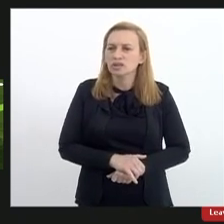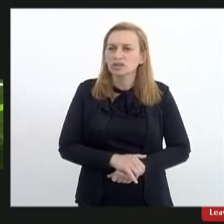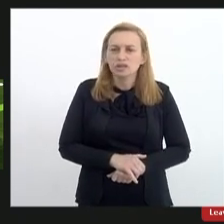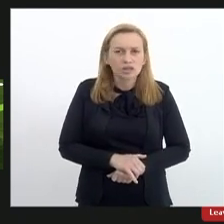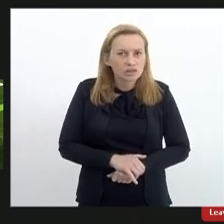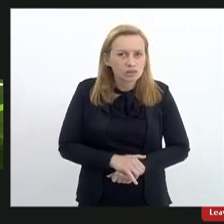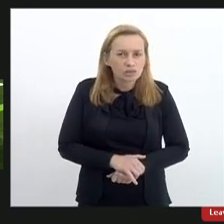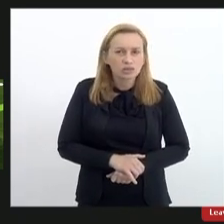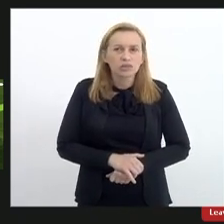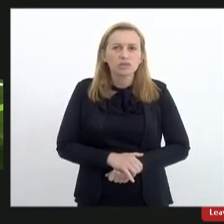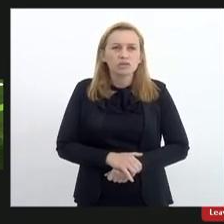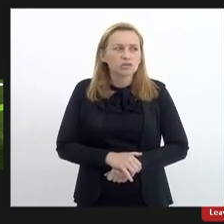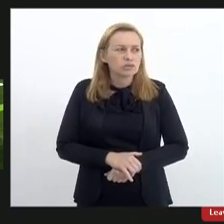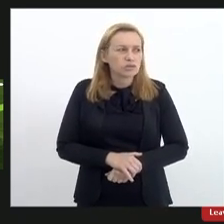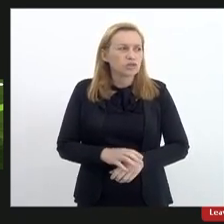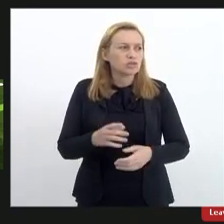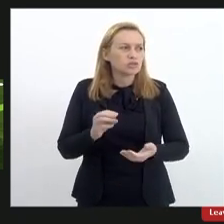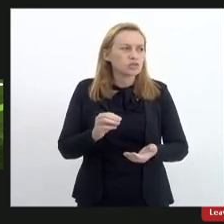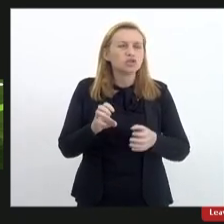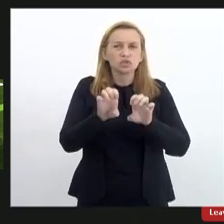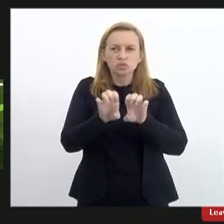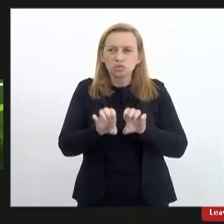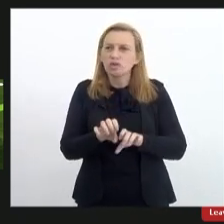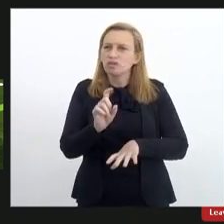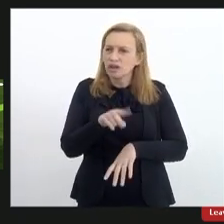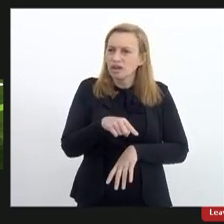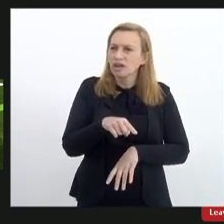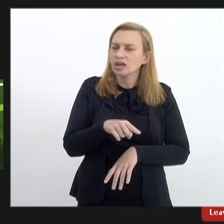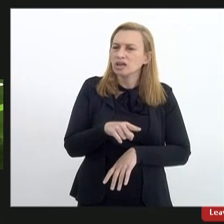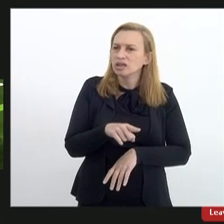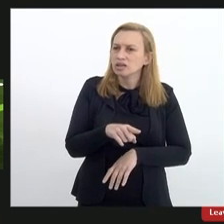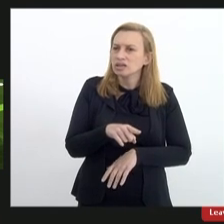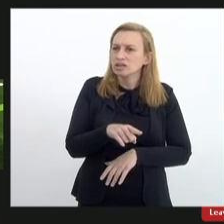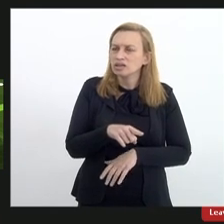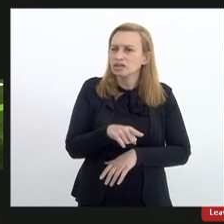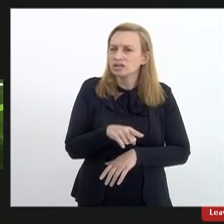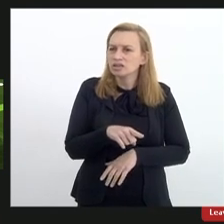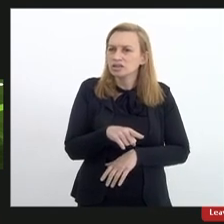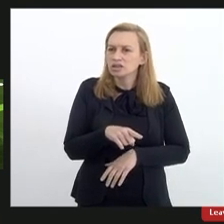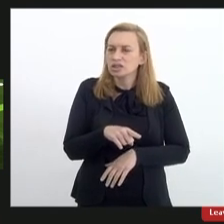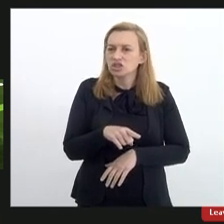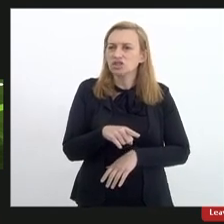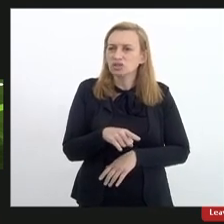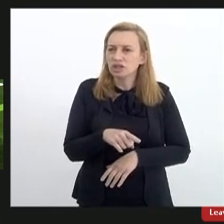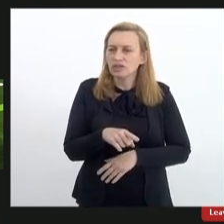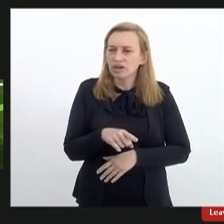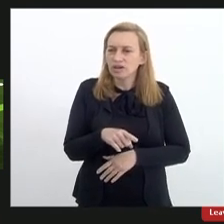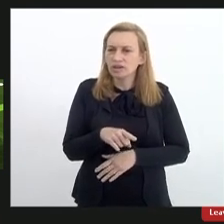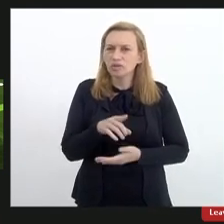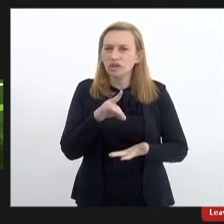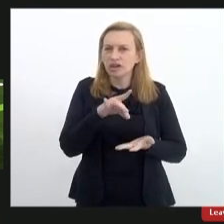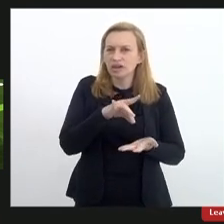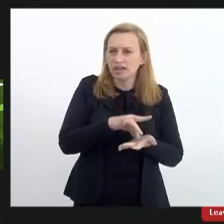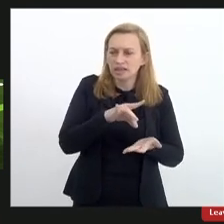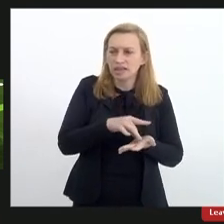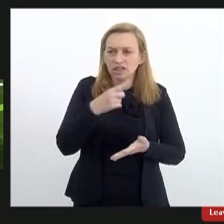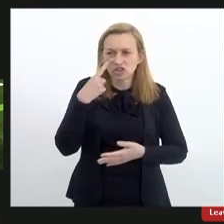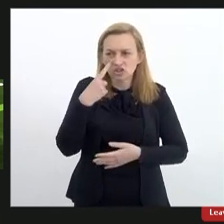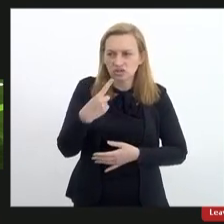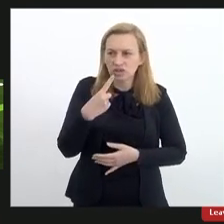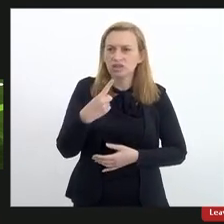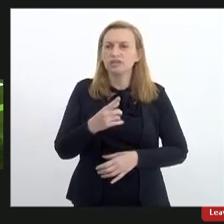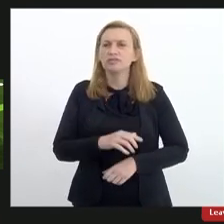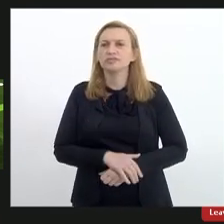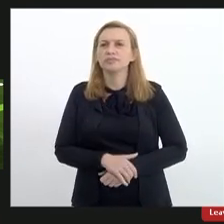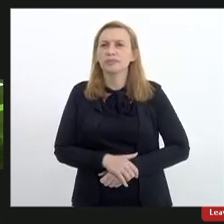pessoal, estrutural mesmo, que a gente também vencia essa realidade, passa governo, entra governo.